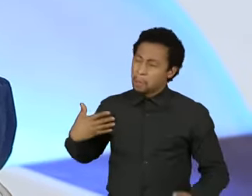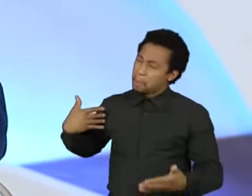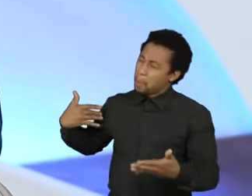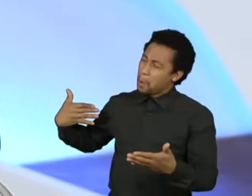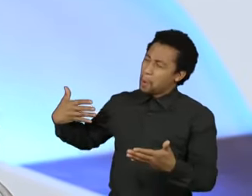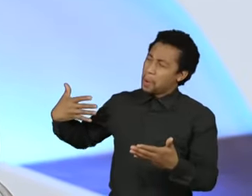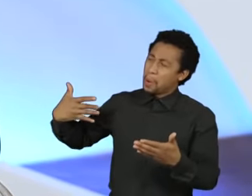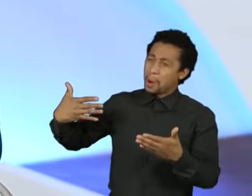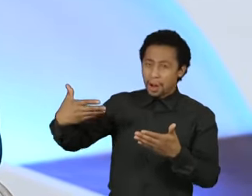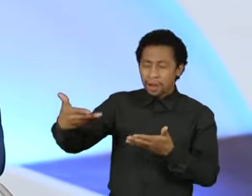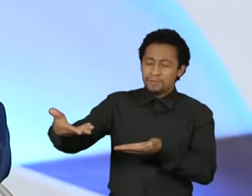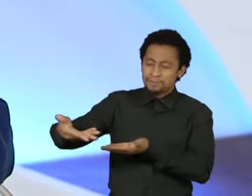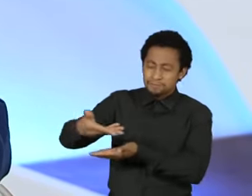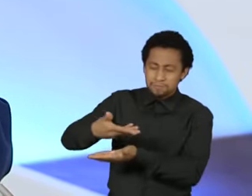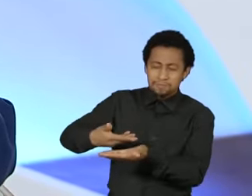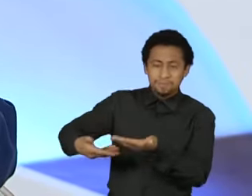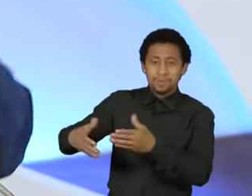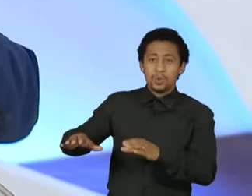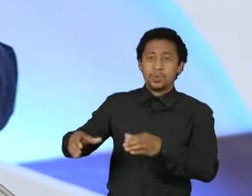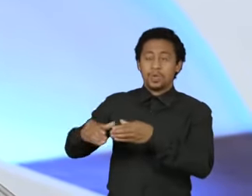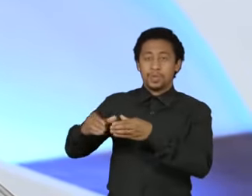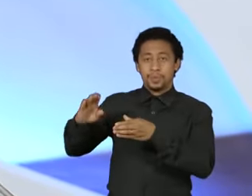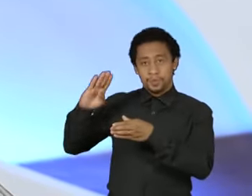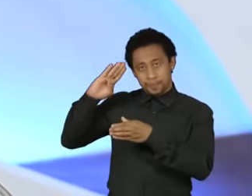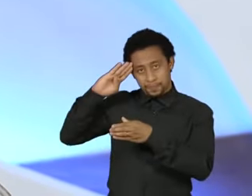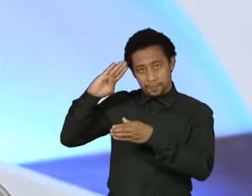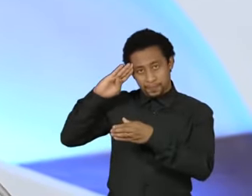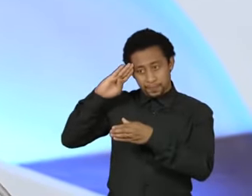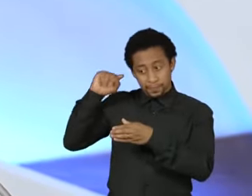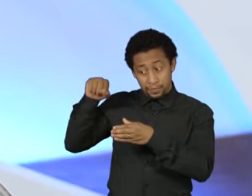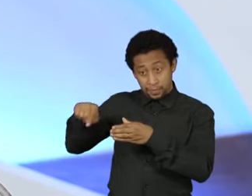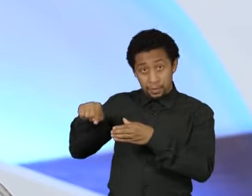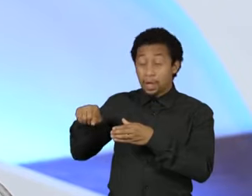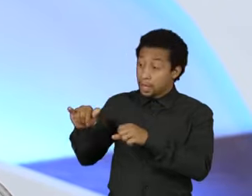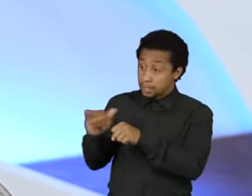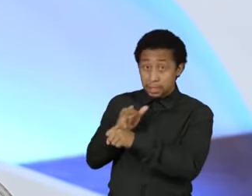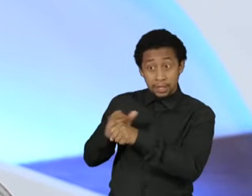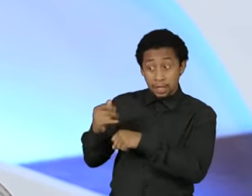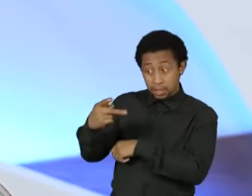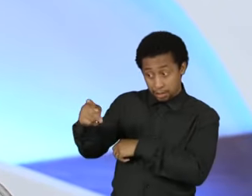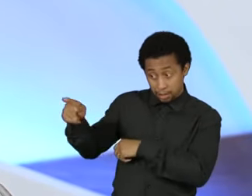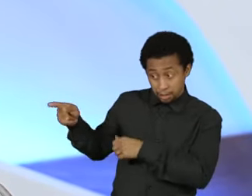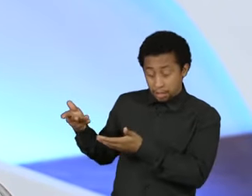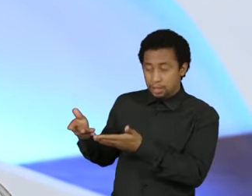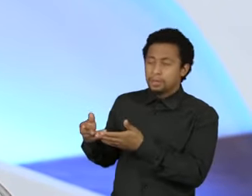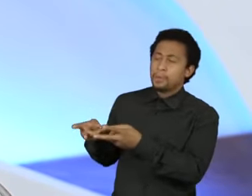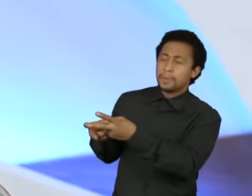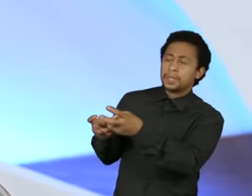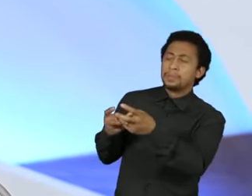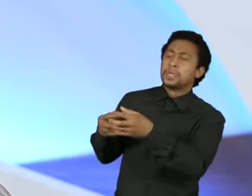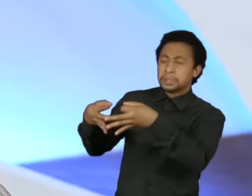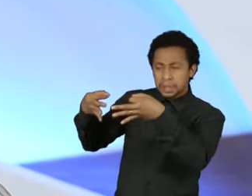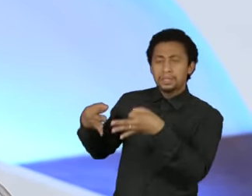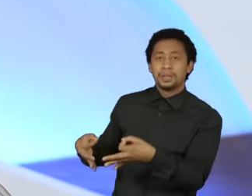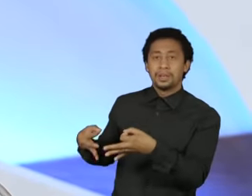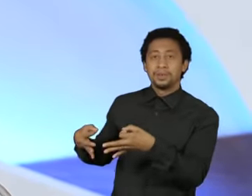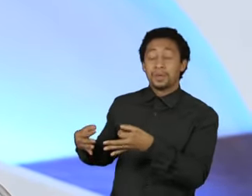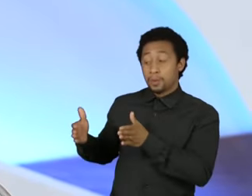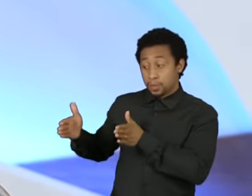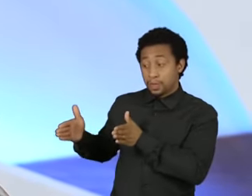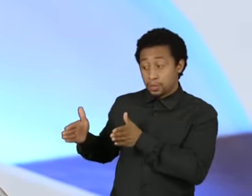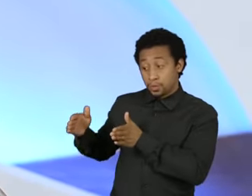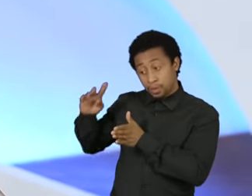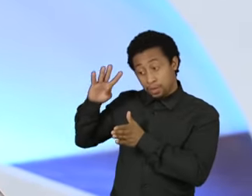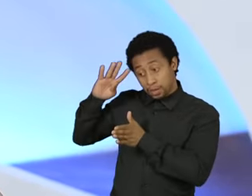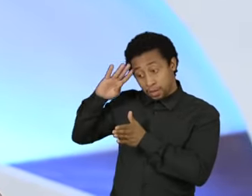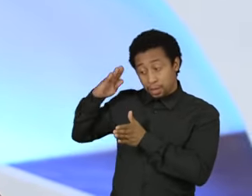Forças Armadas, que montaram uma estratégia, na minha visão correta, depois do período de exceção,